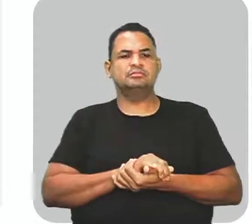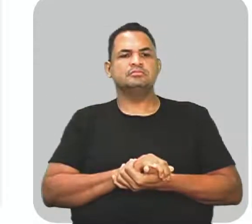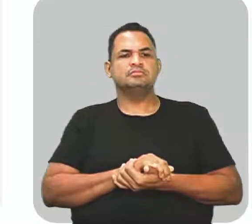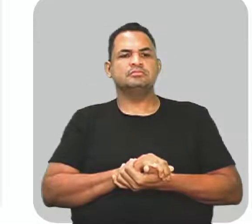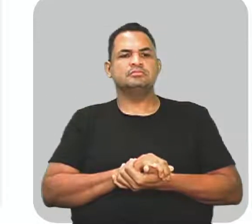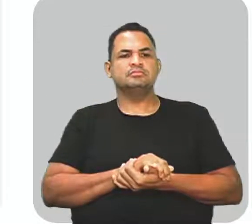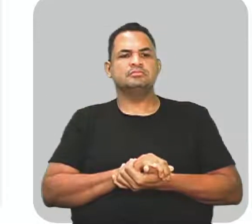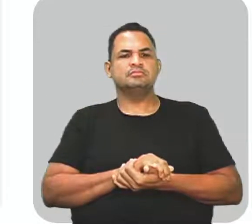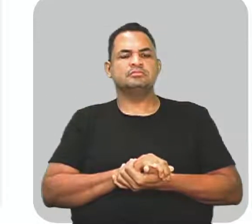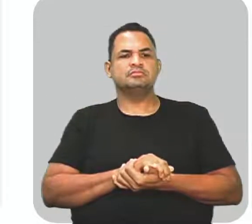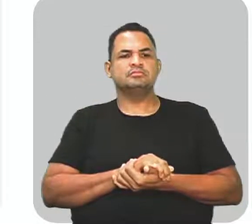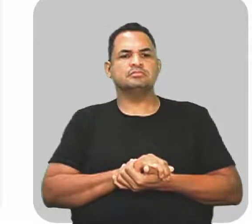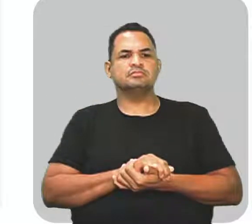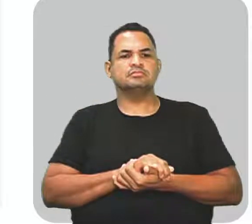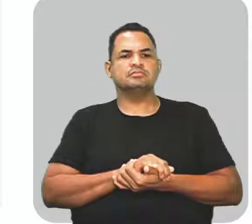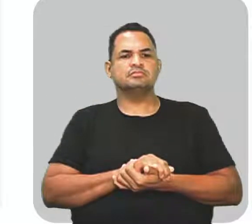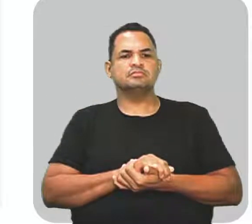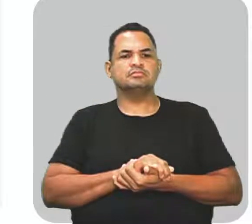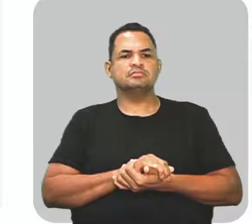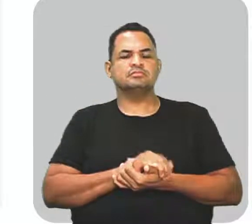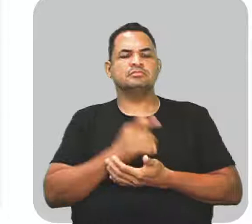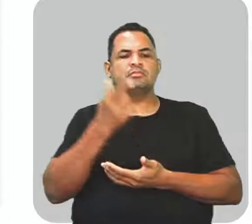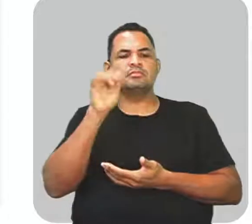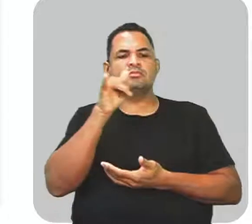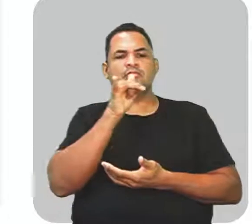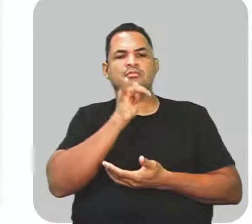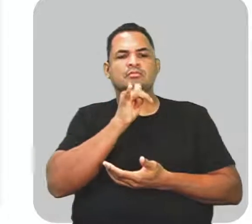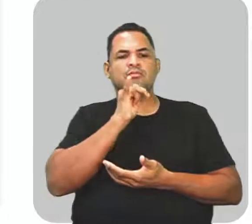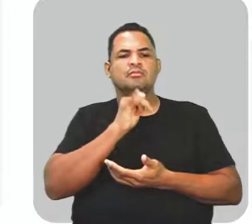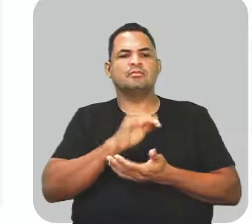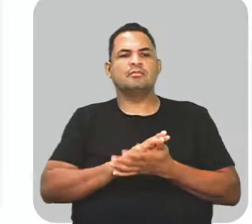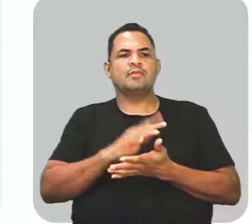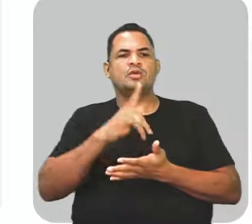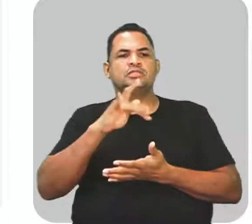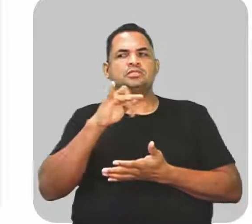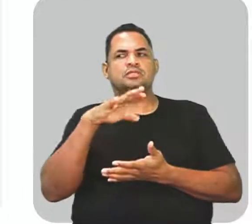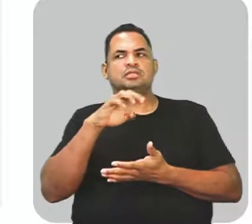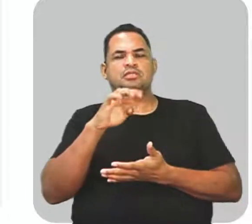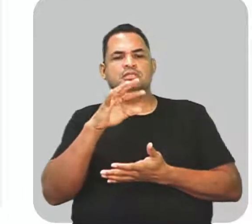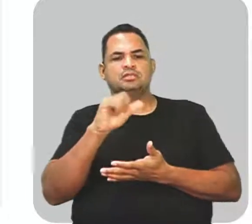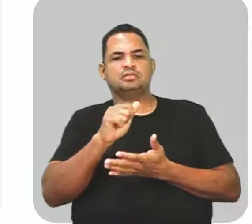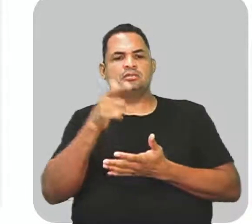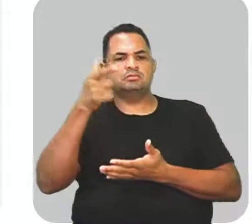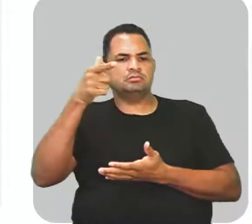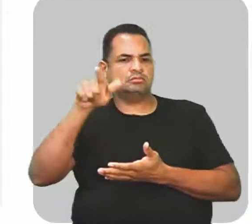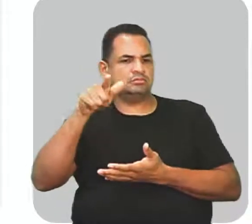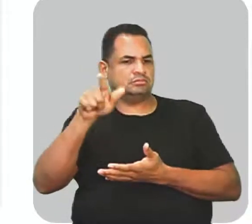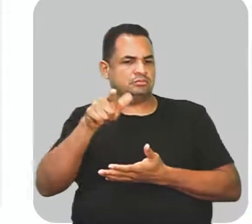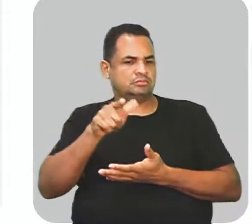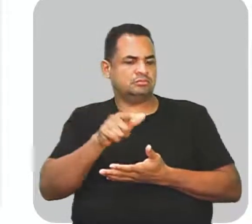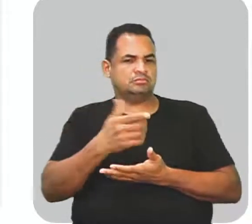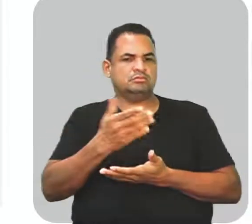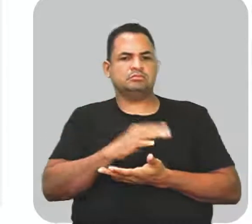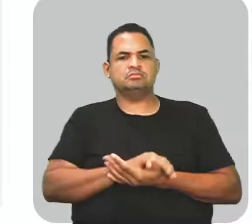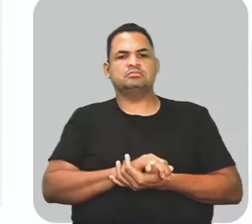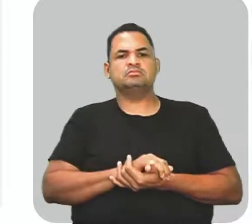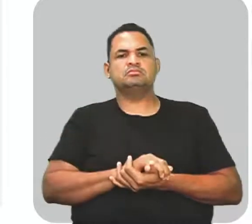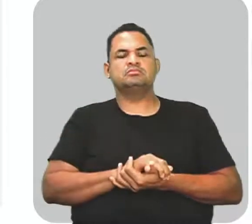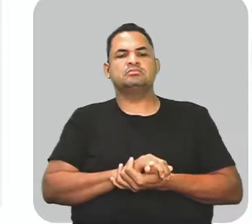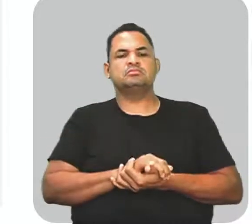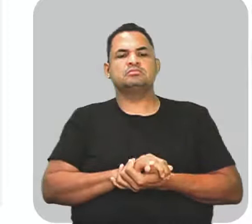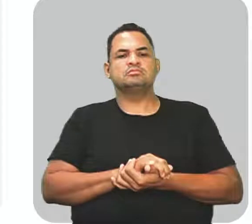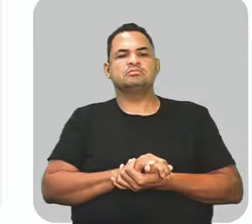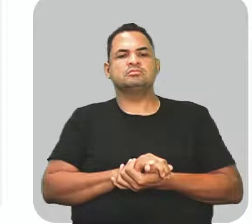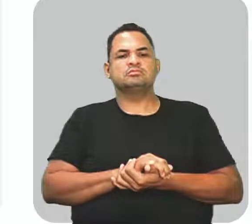sobre os ventos? Outro exemplo de Policíndeto, que é a repetição exaustiva de uma